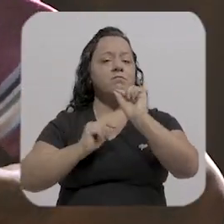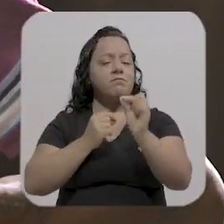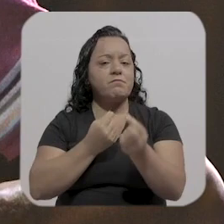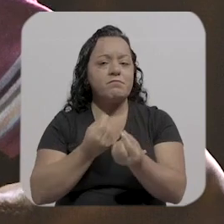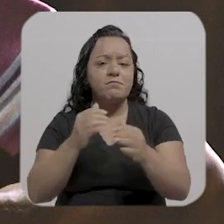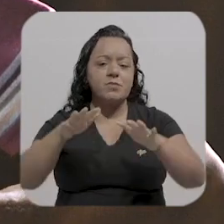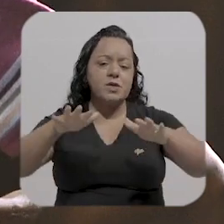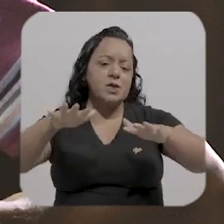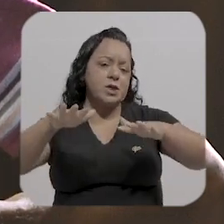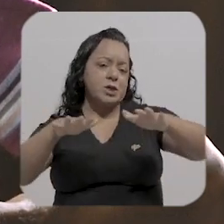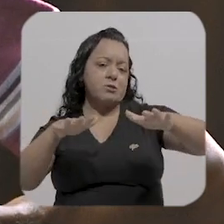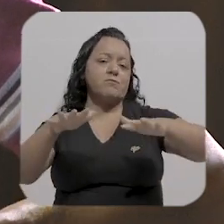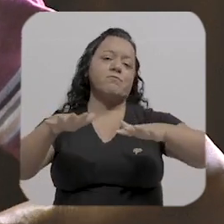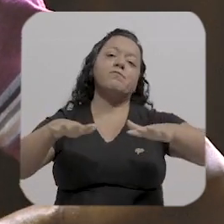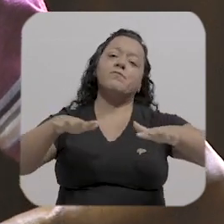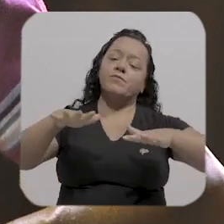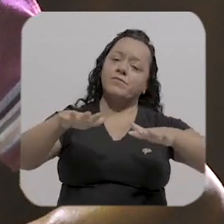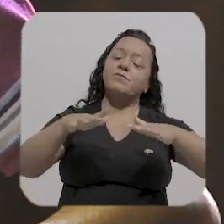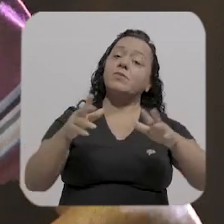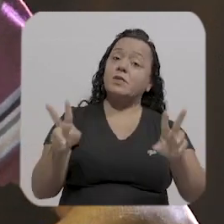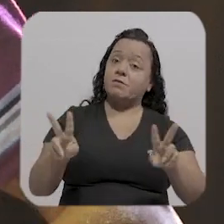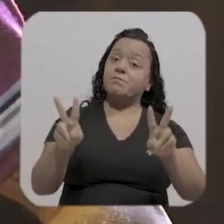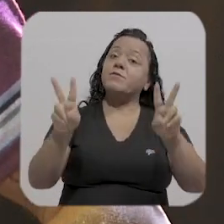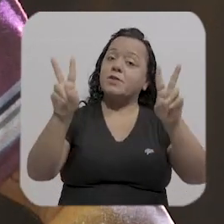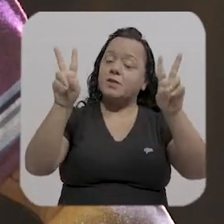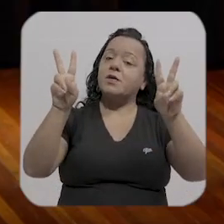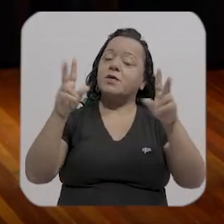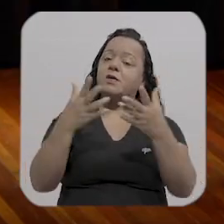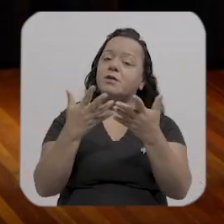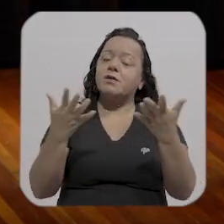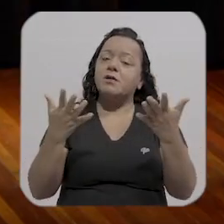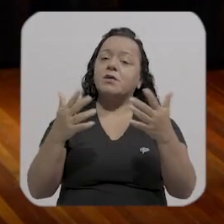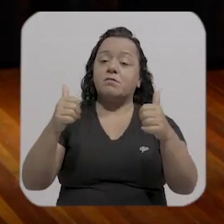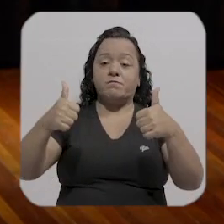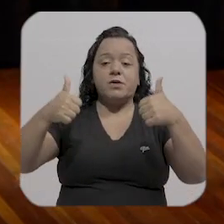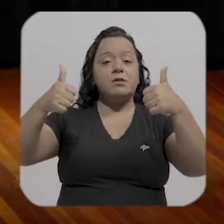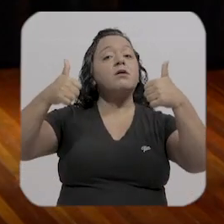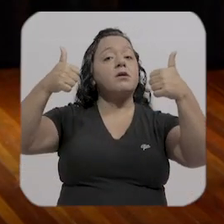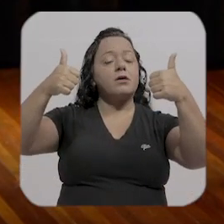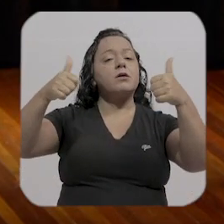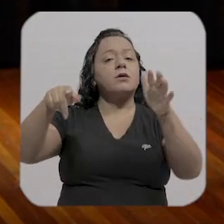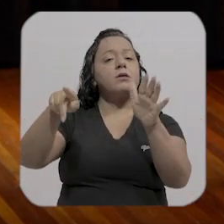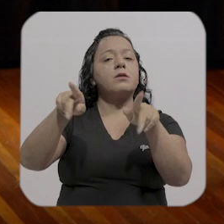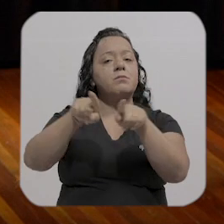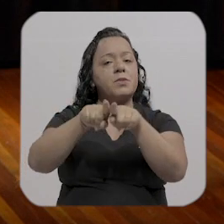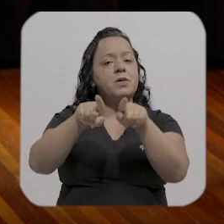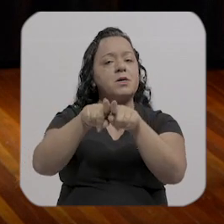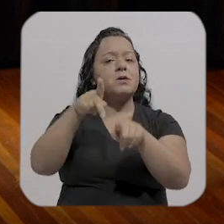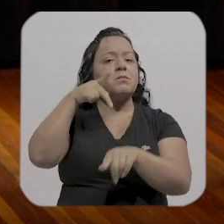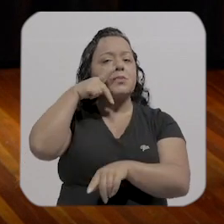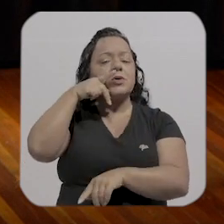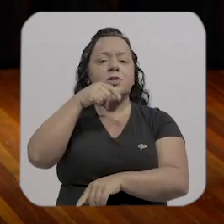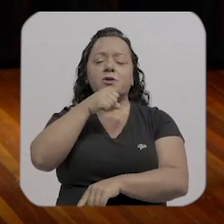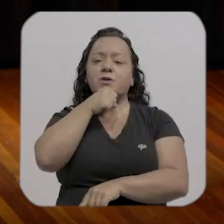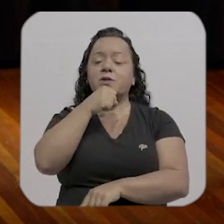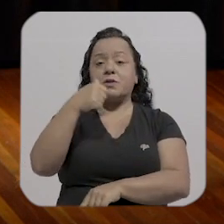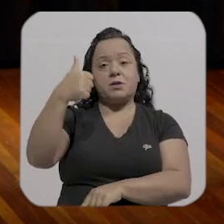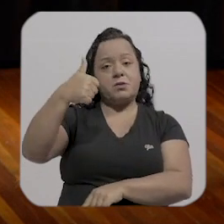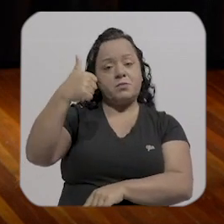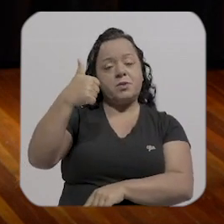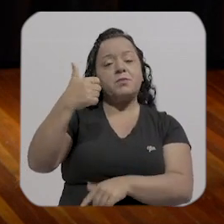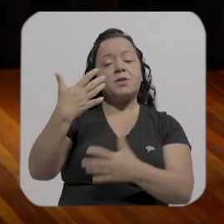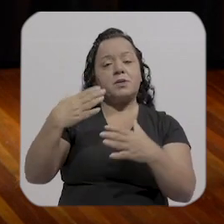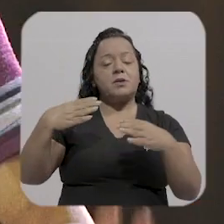cidade que ela ainda está no seu primeiro ato de cidade então a gente tá aí a gente tá aí construindo